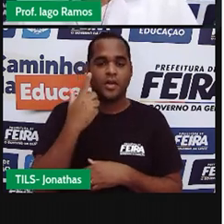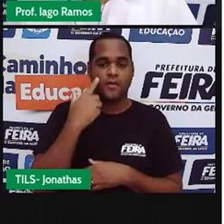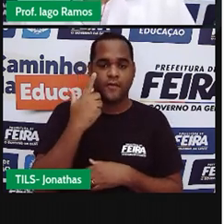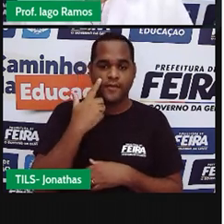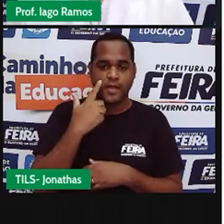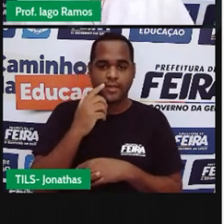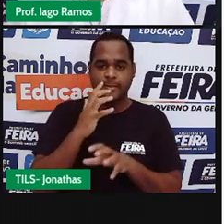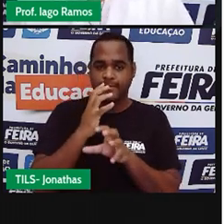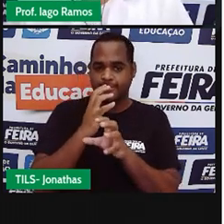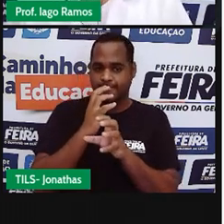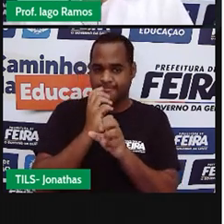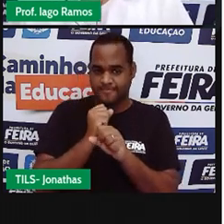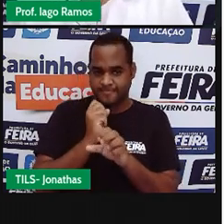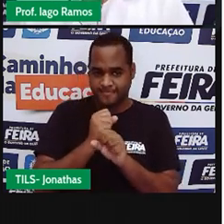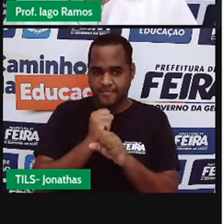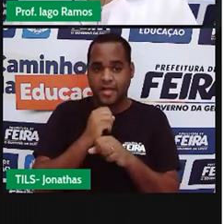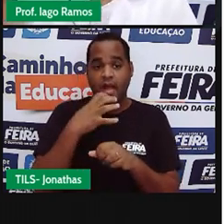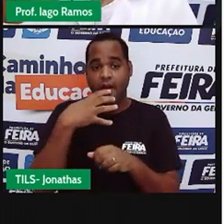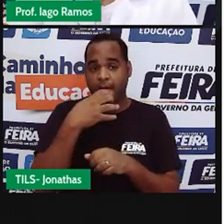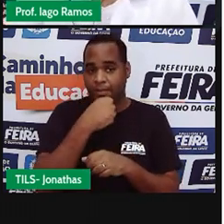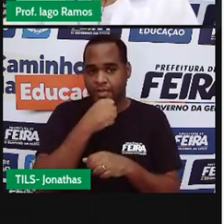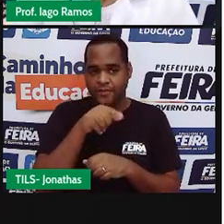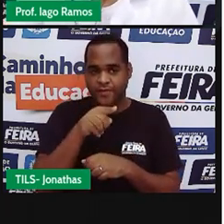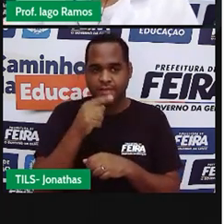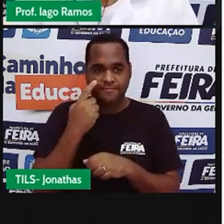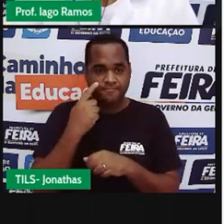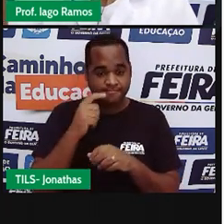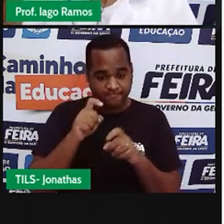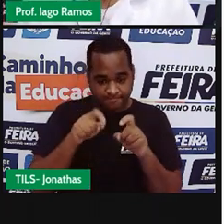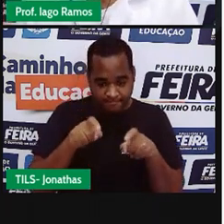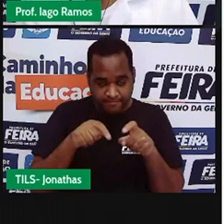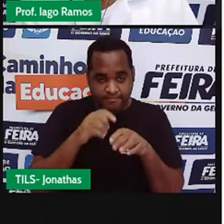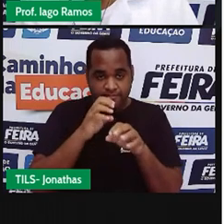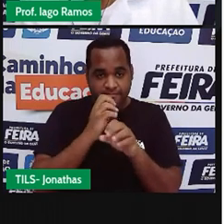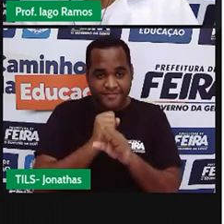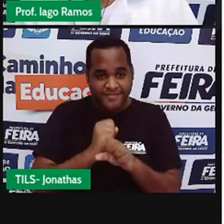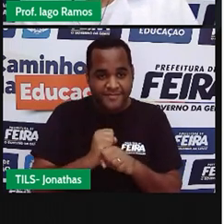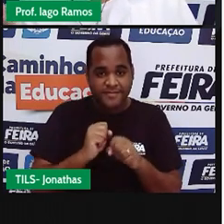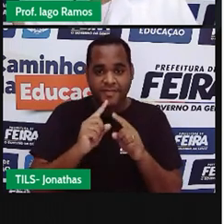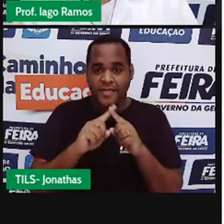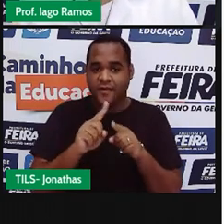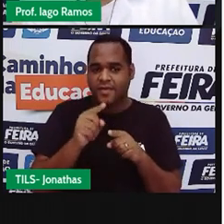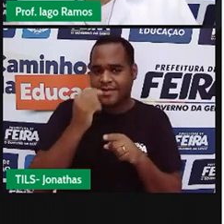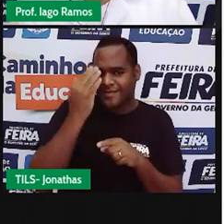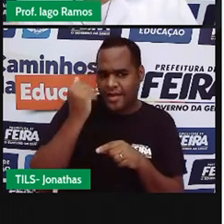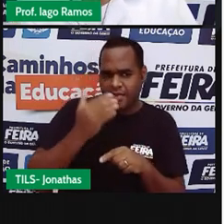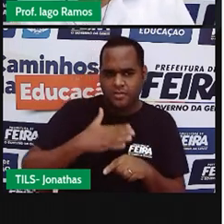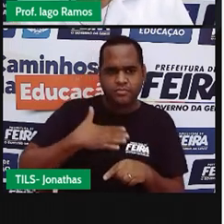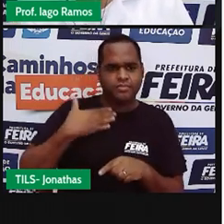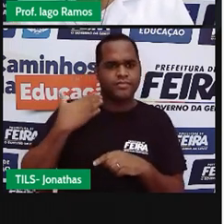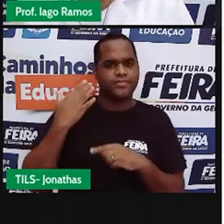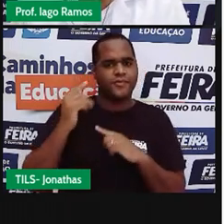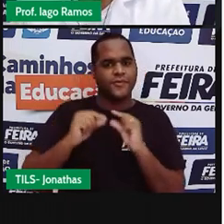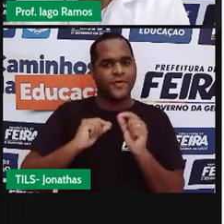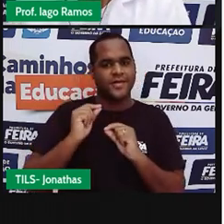calculadora, rapidinho. Você já fez e você se assustou.